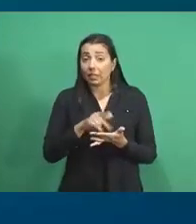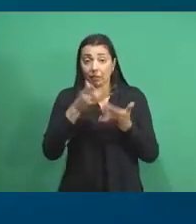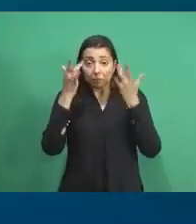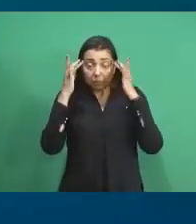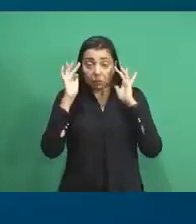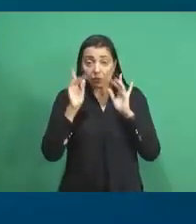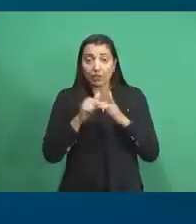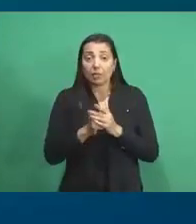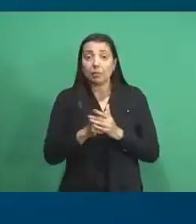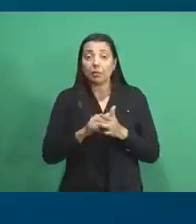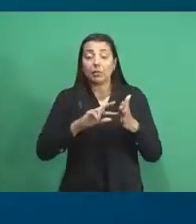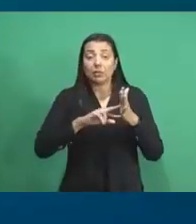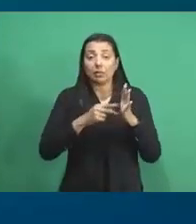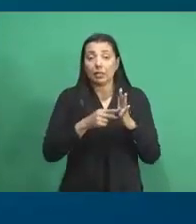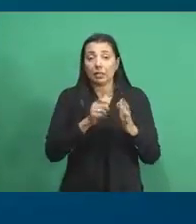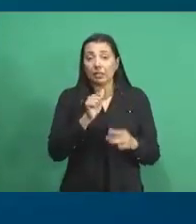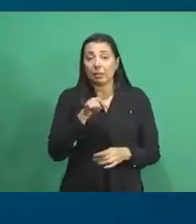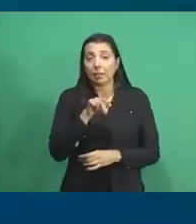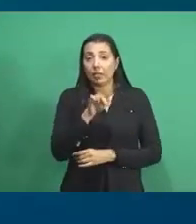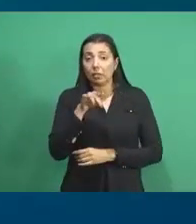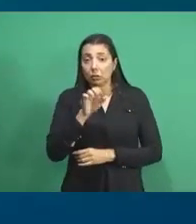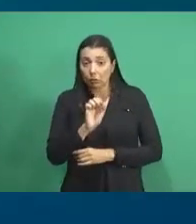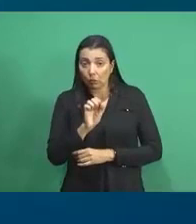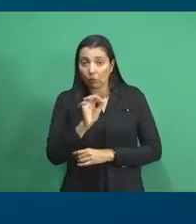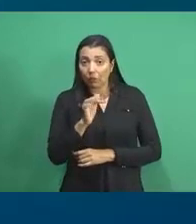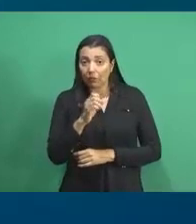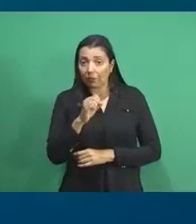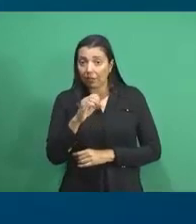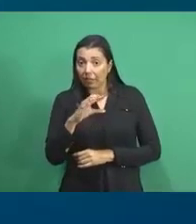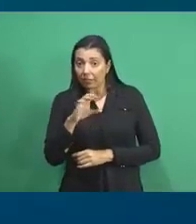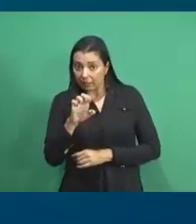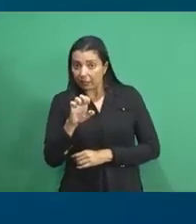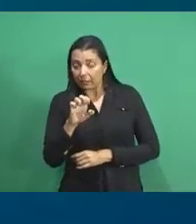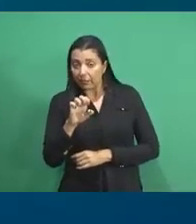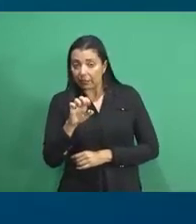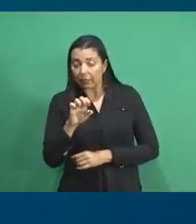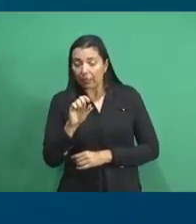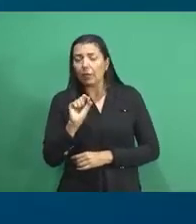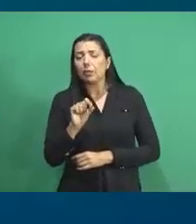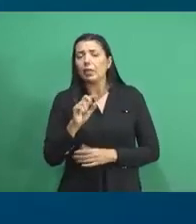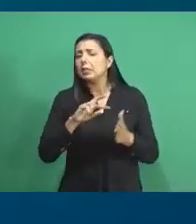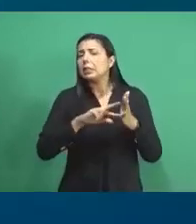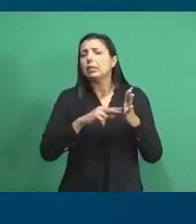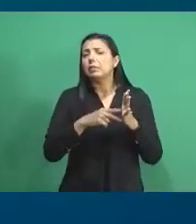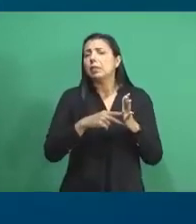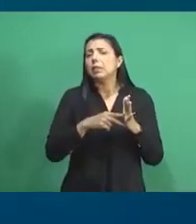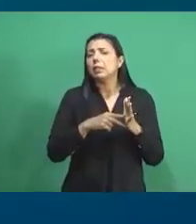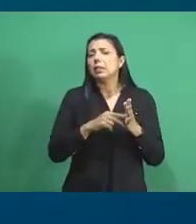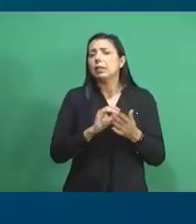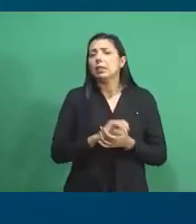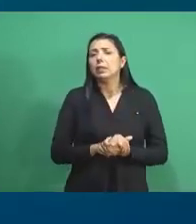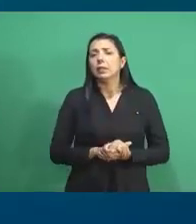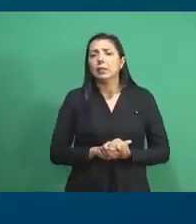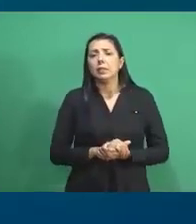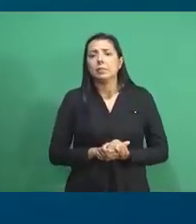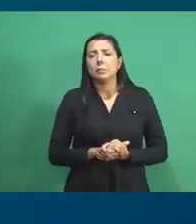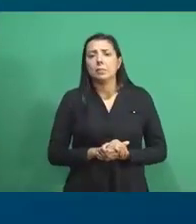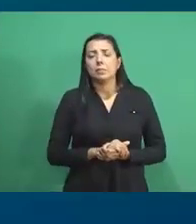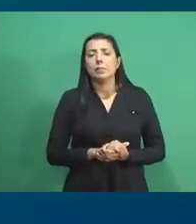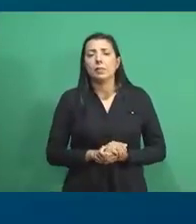significado de Amazon Face, Amazon Amazônia, e Face quer dizer Free Air